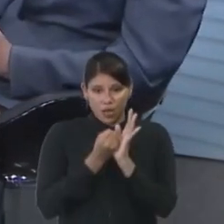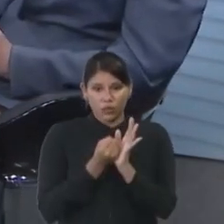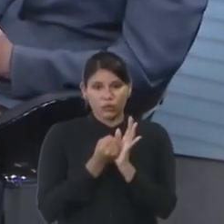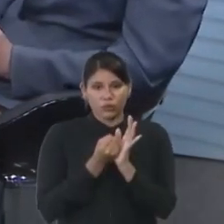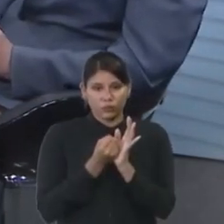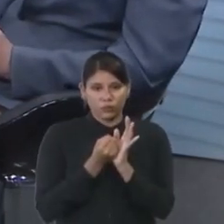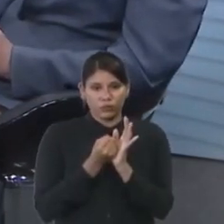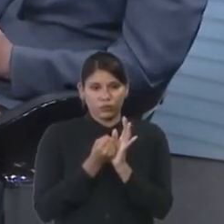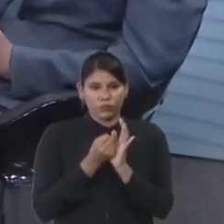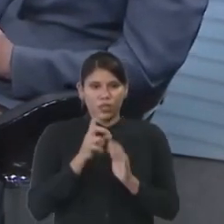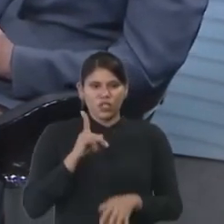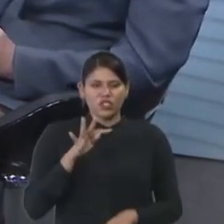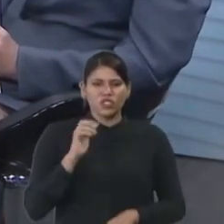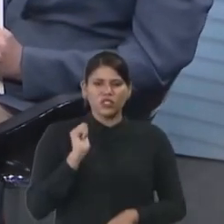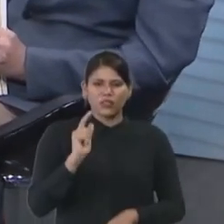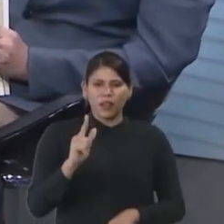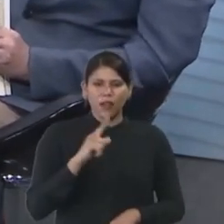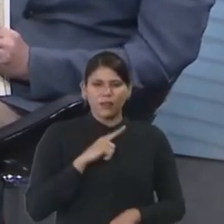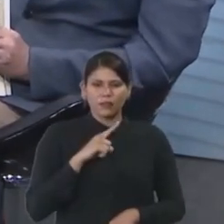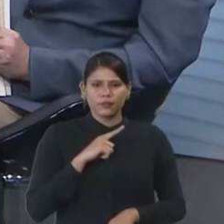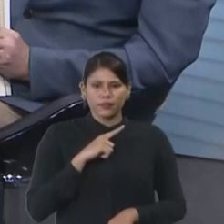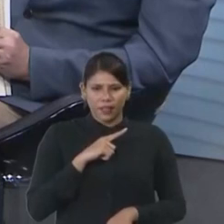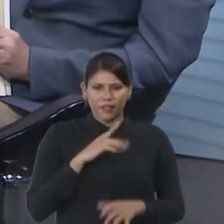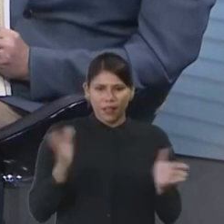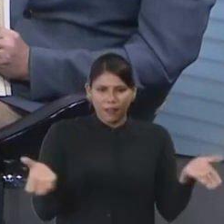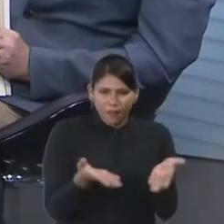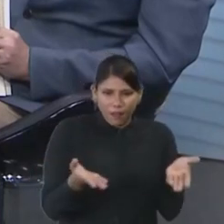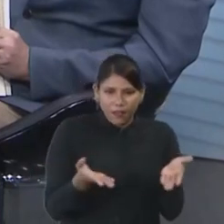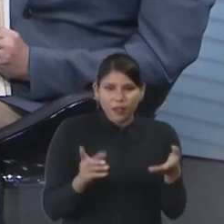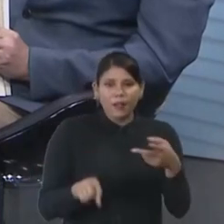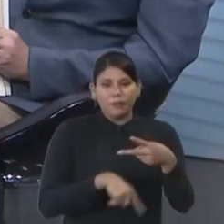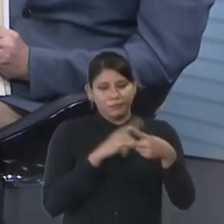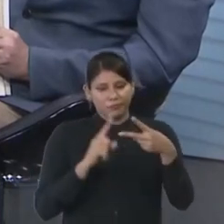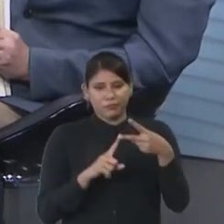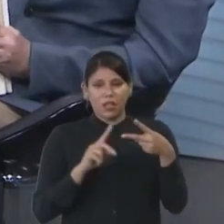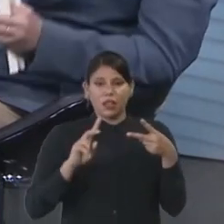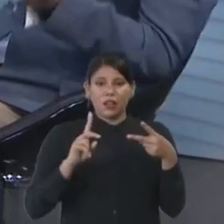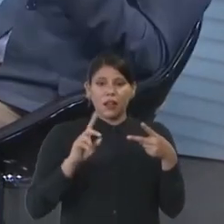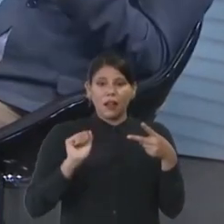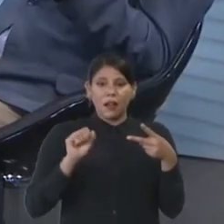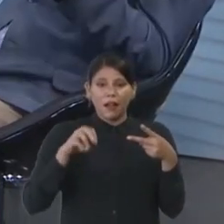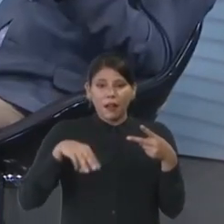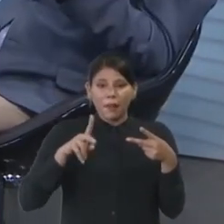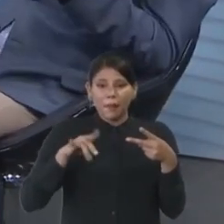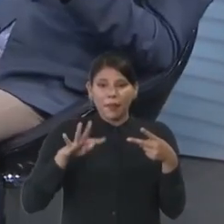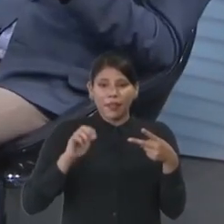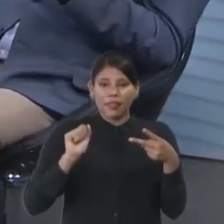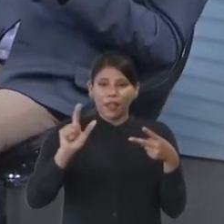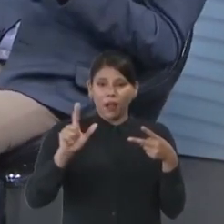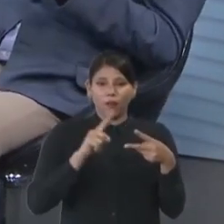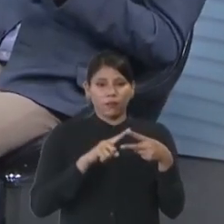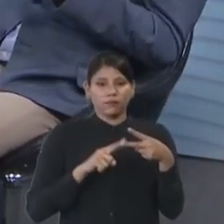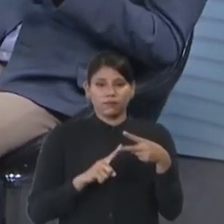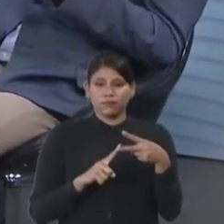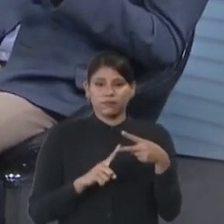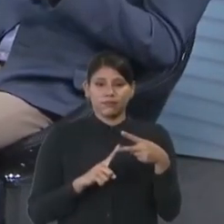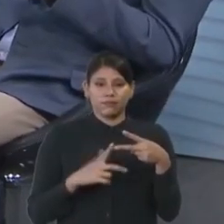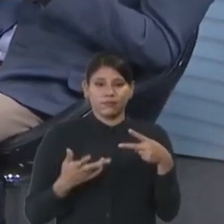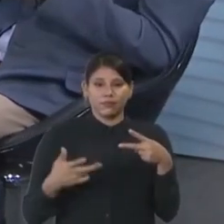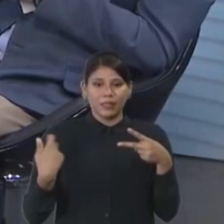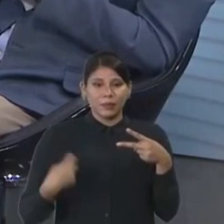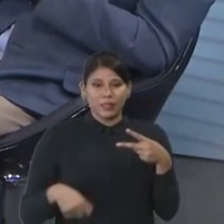Lançaram a era digital, né? Foi. Então, vamos lançar a era ambiental. Nós temos bons marcos jurídicos para isso, né?